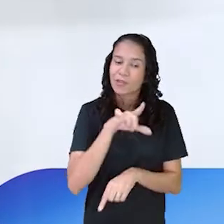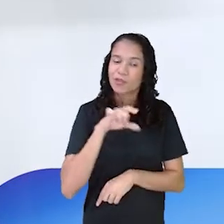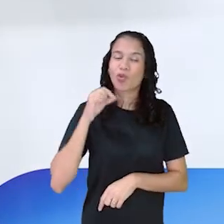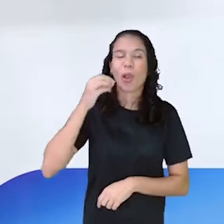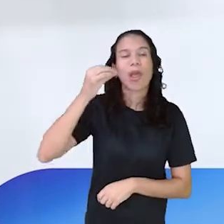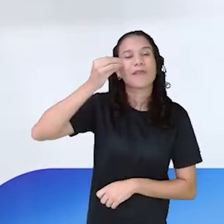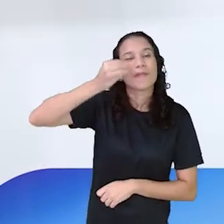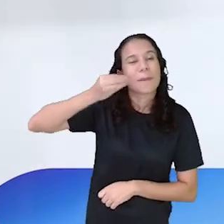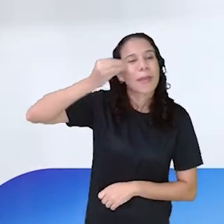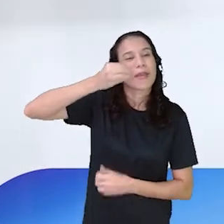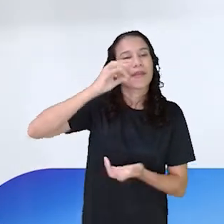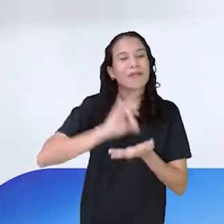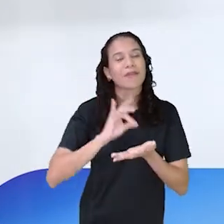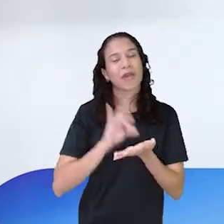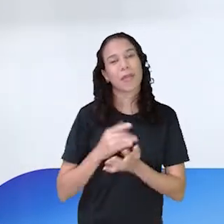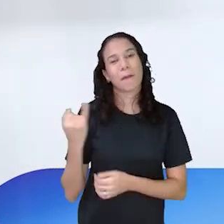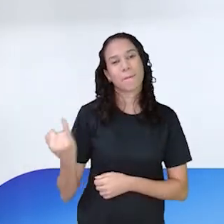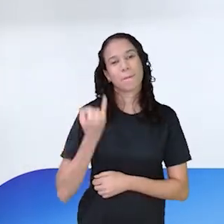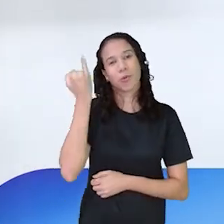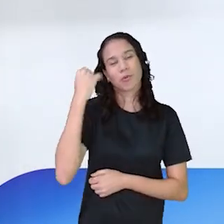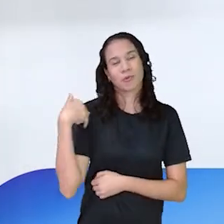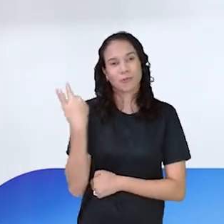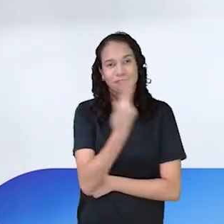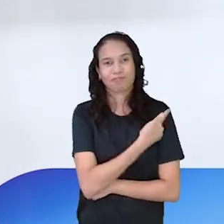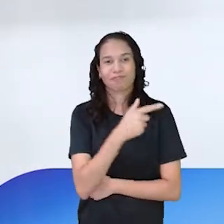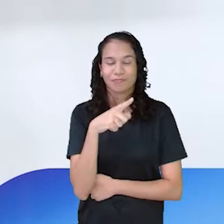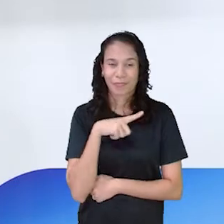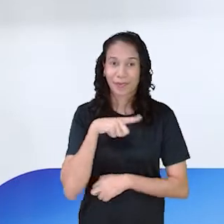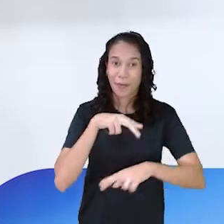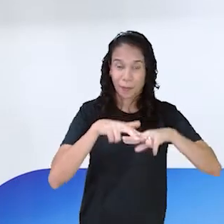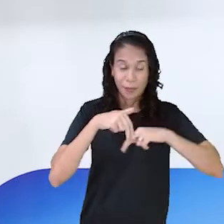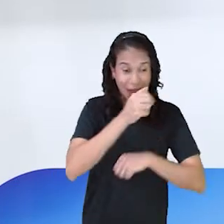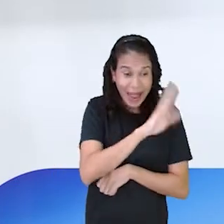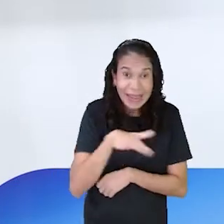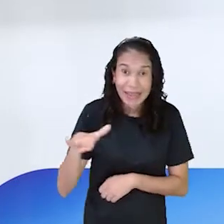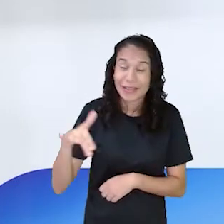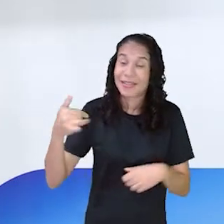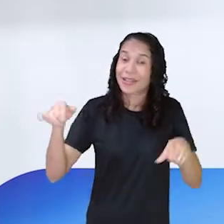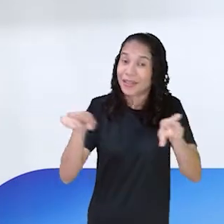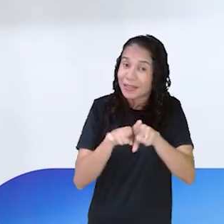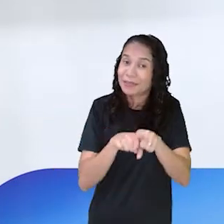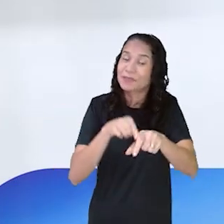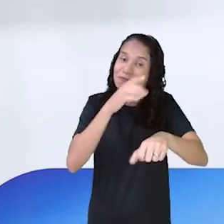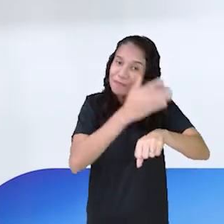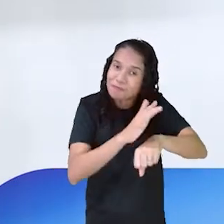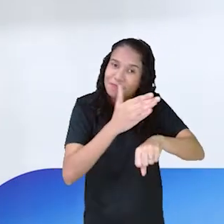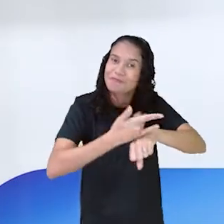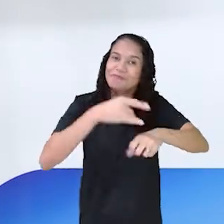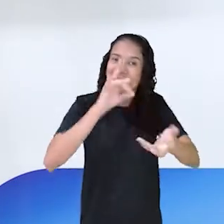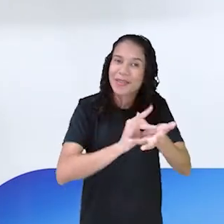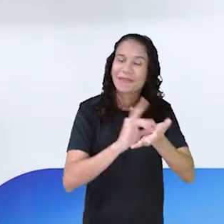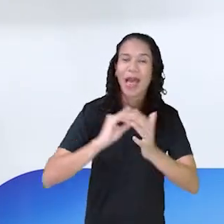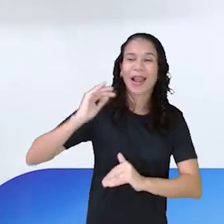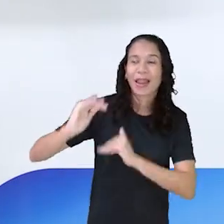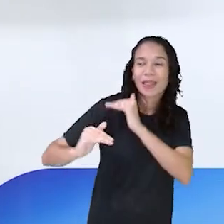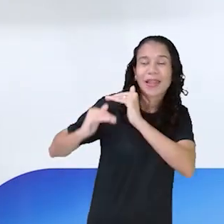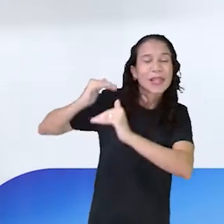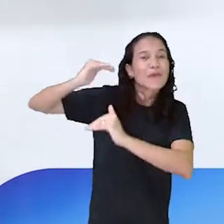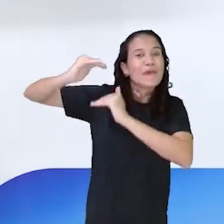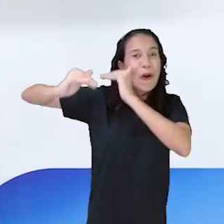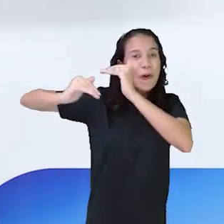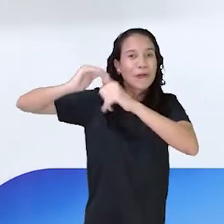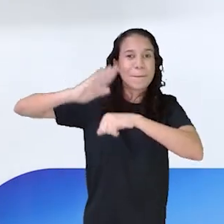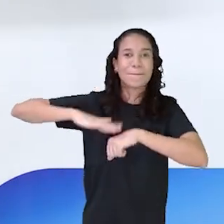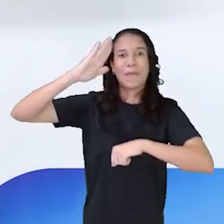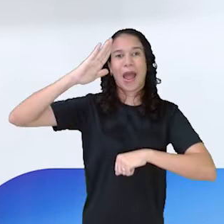experiências que são importantes para a gente. E a criança, nesse movimento, nesse exercício, ela cresce, ela se desenvolve